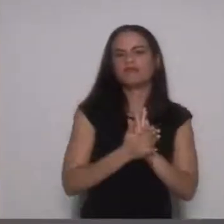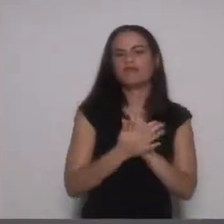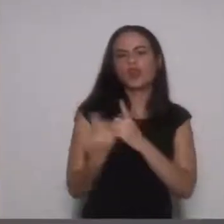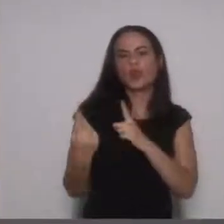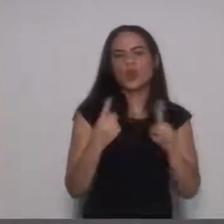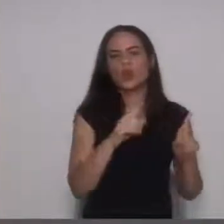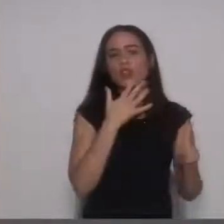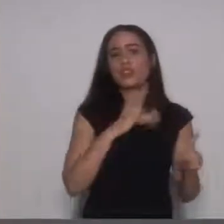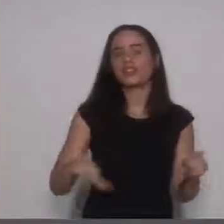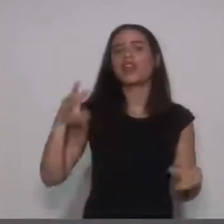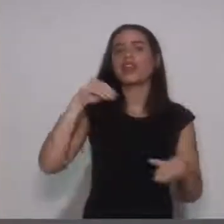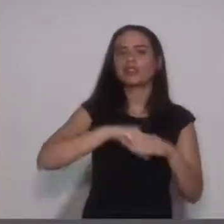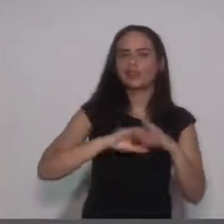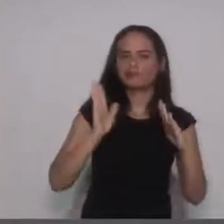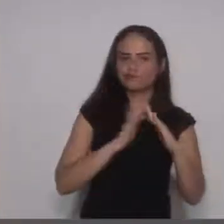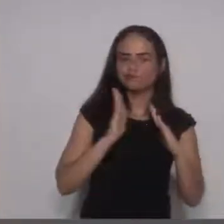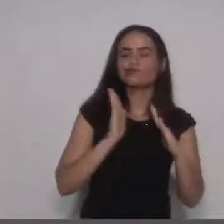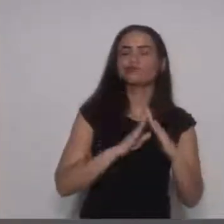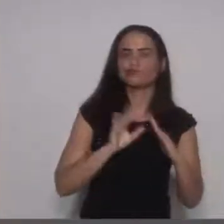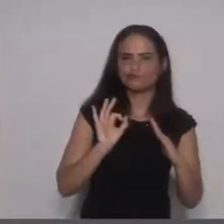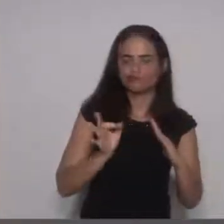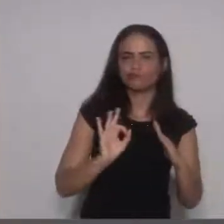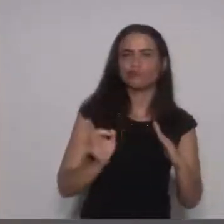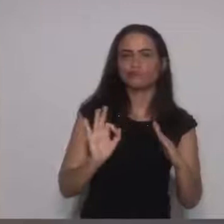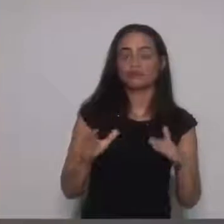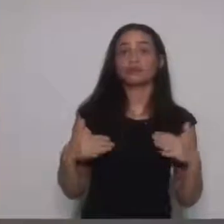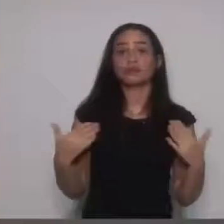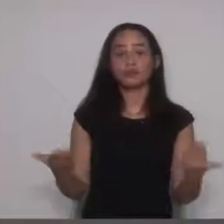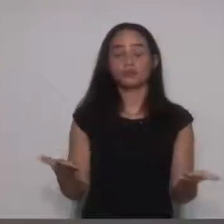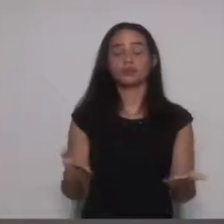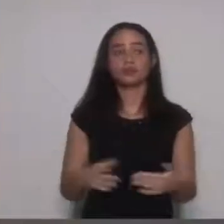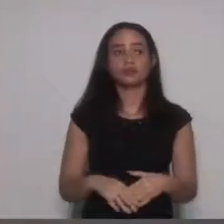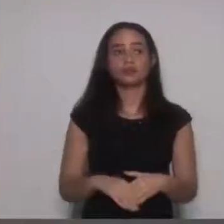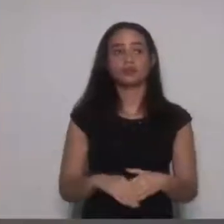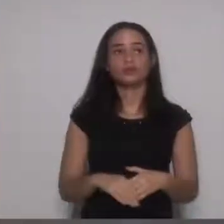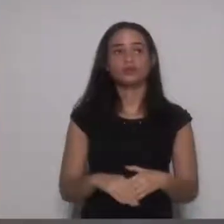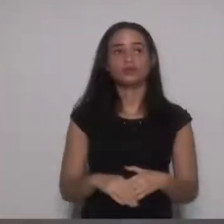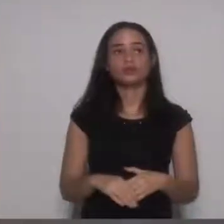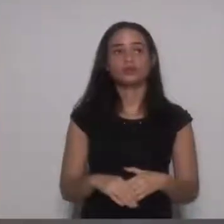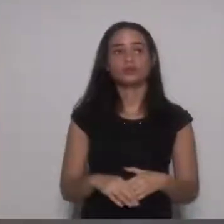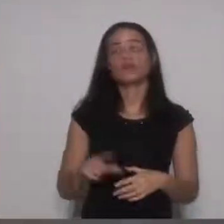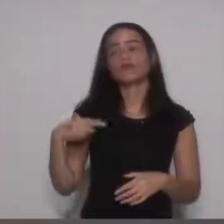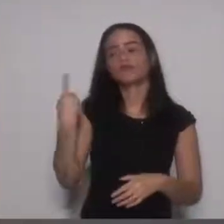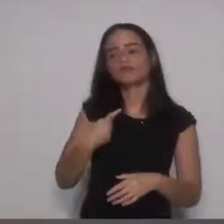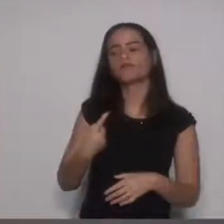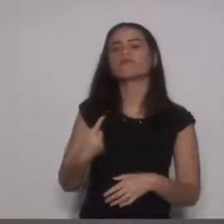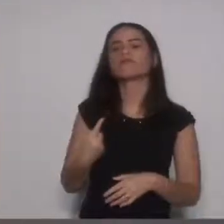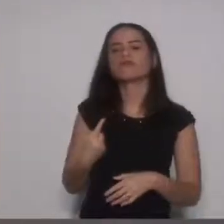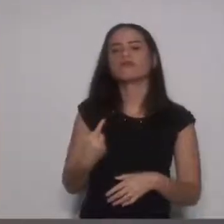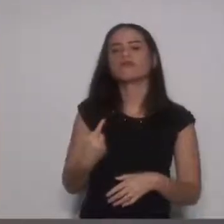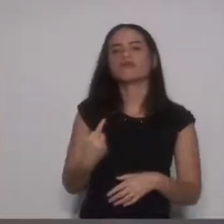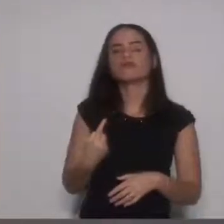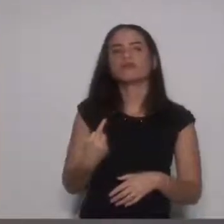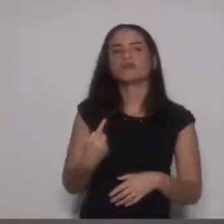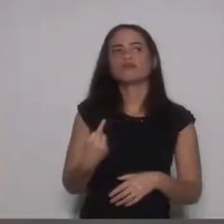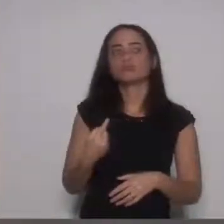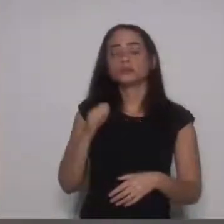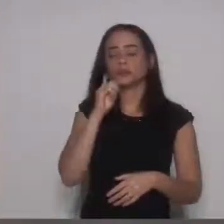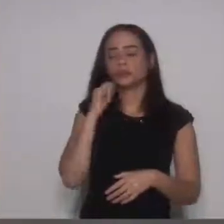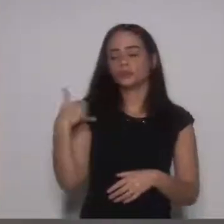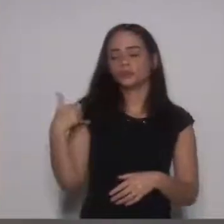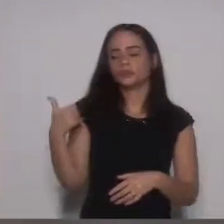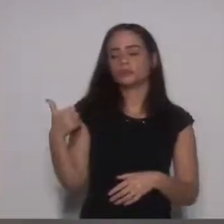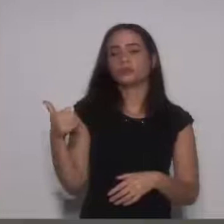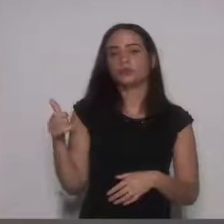dentro das nossas casas. Então, a justificativa primeira é fazer com que, dentro da idade de 0 a 6 anos,